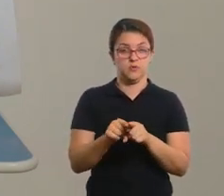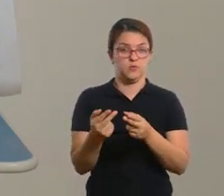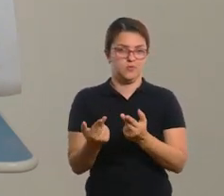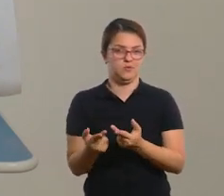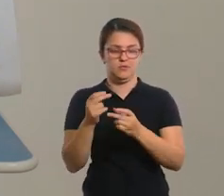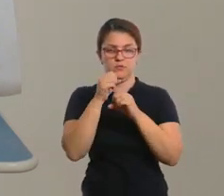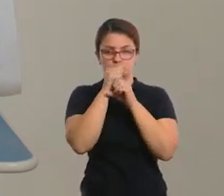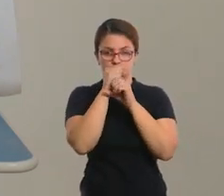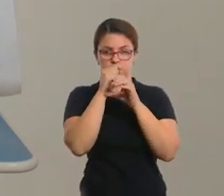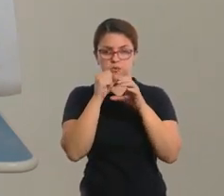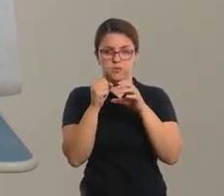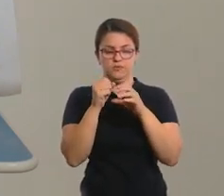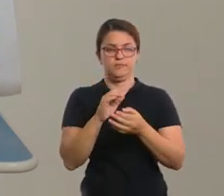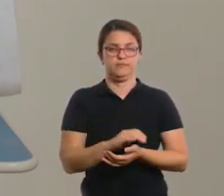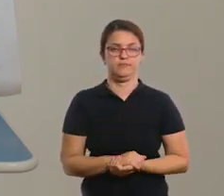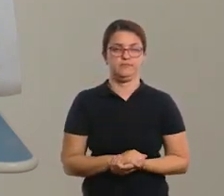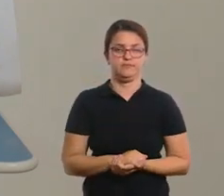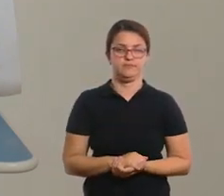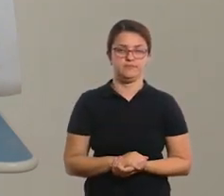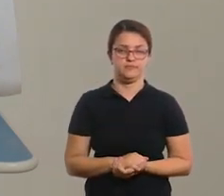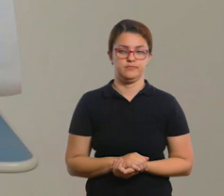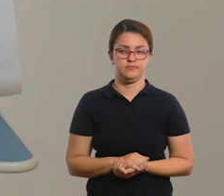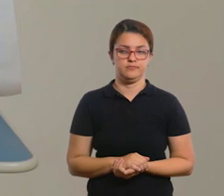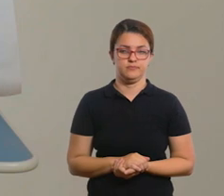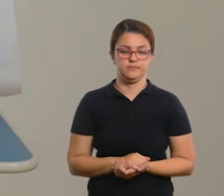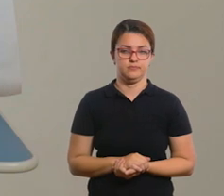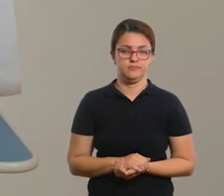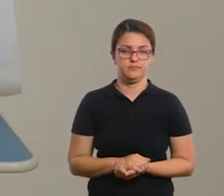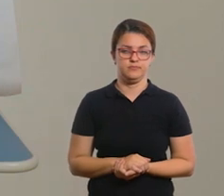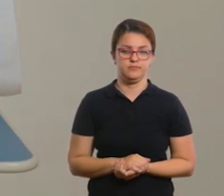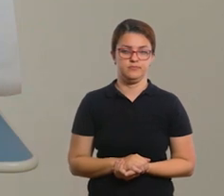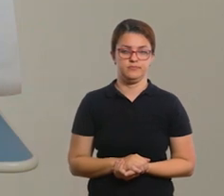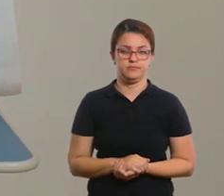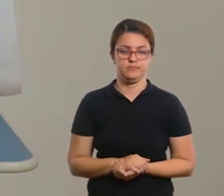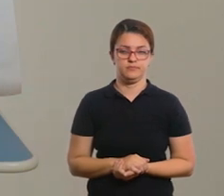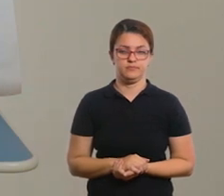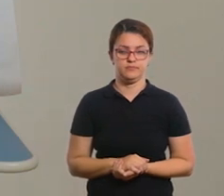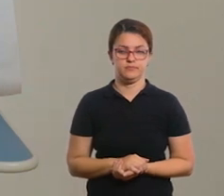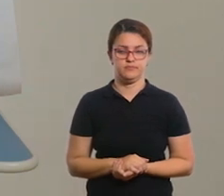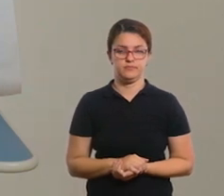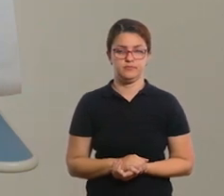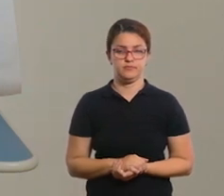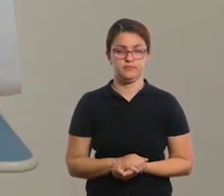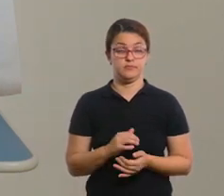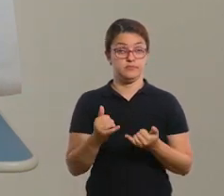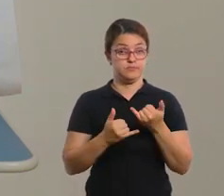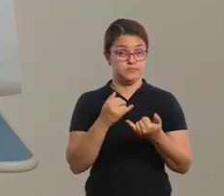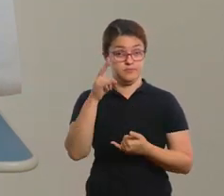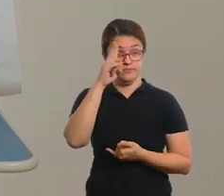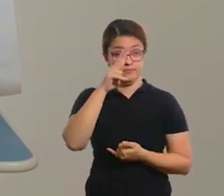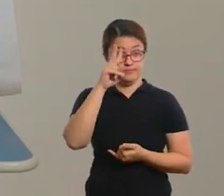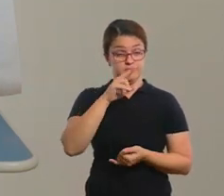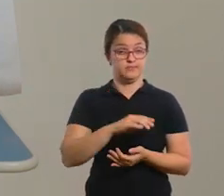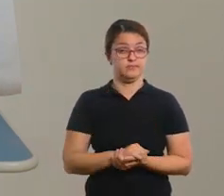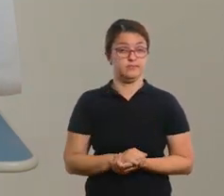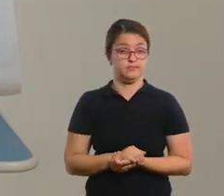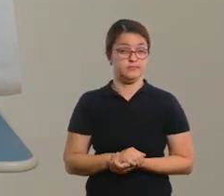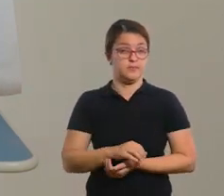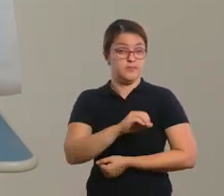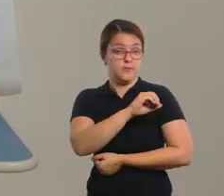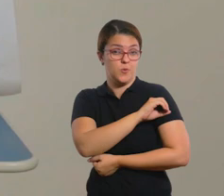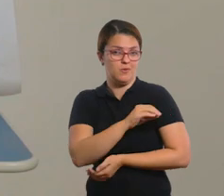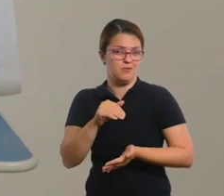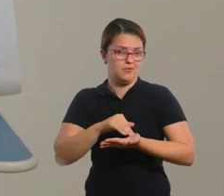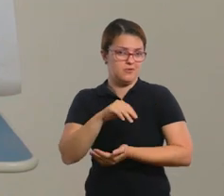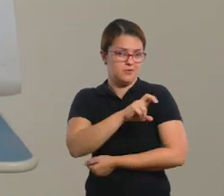mesma finalidade da bexiga, tá? Que é bater e ela poder ficar um mínimo tempo no ar, tá bom? Essa brincadeira, lembrando, ela serve